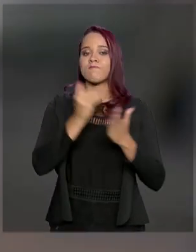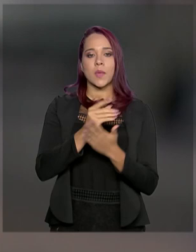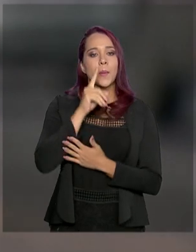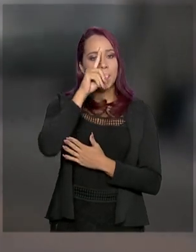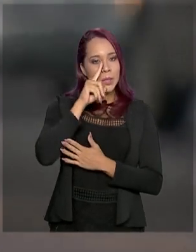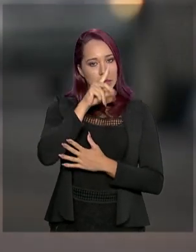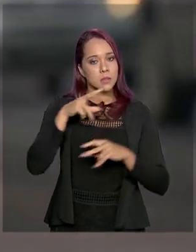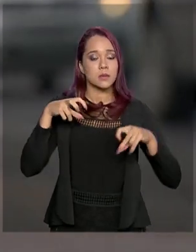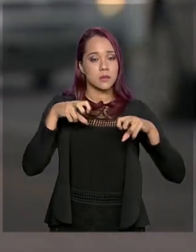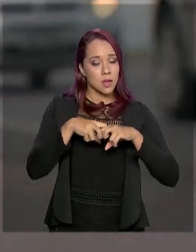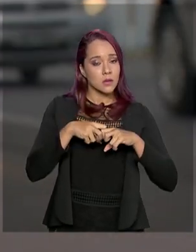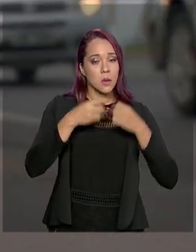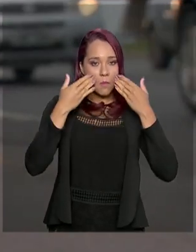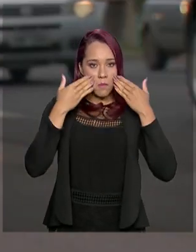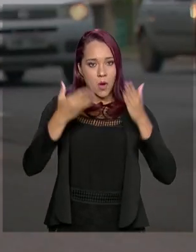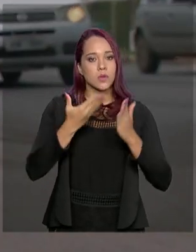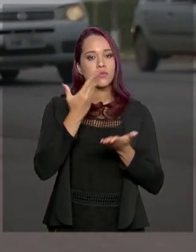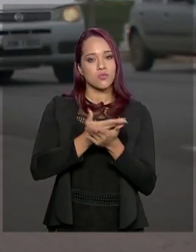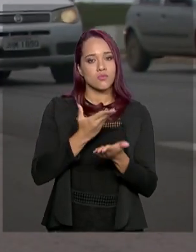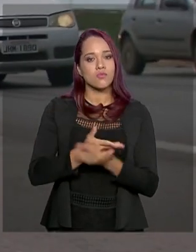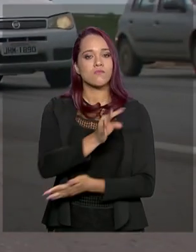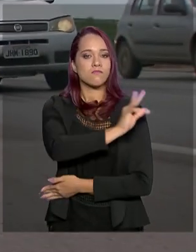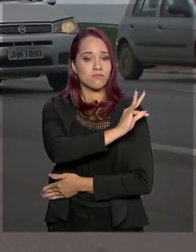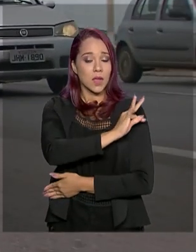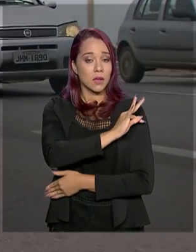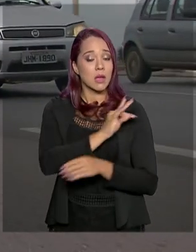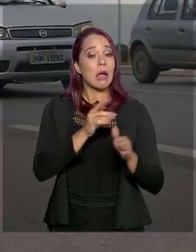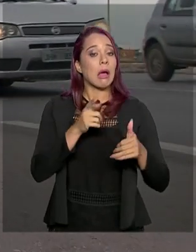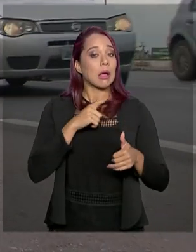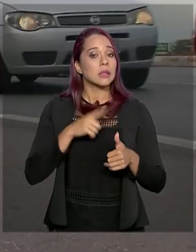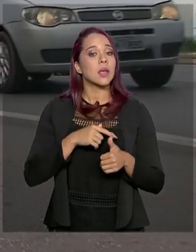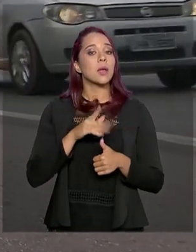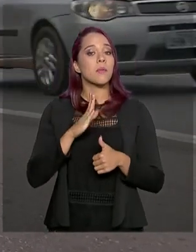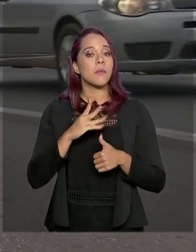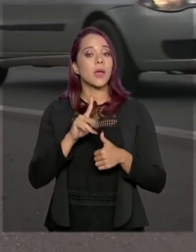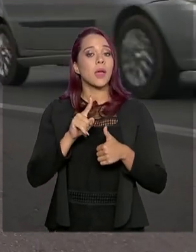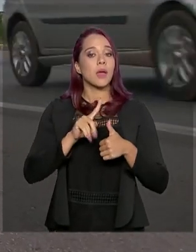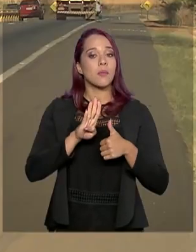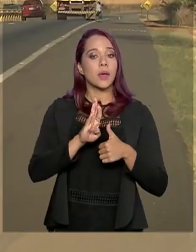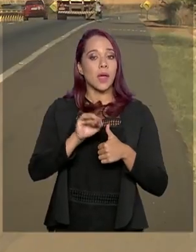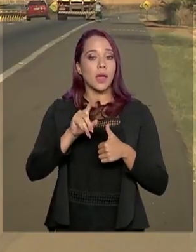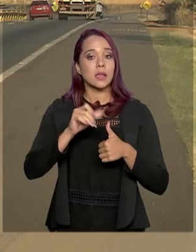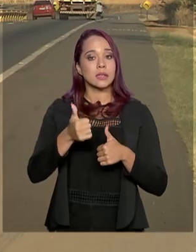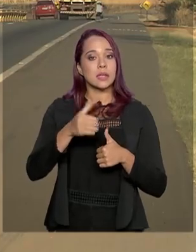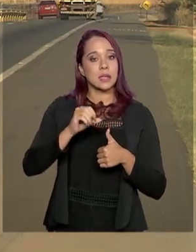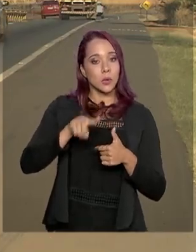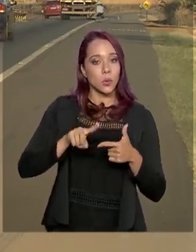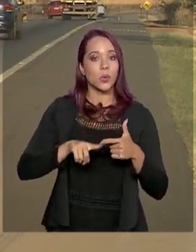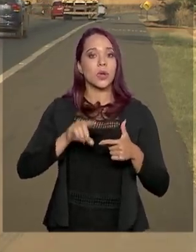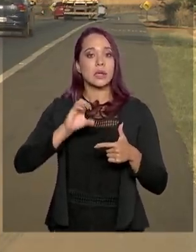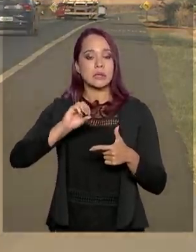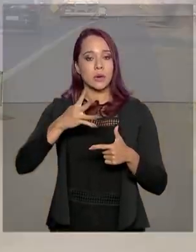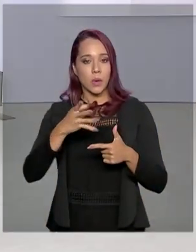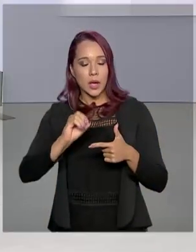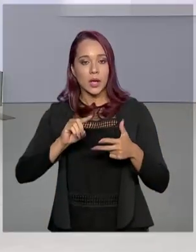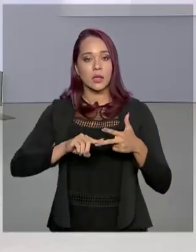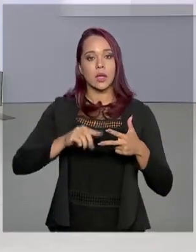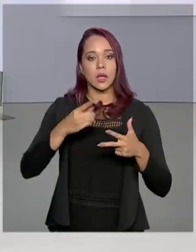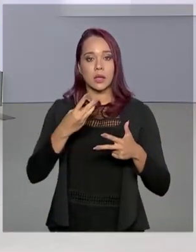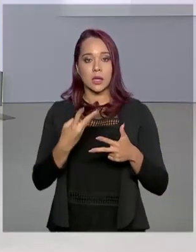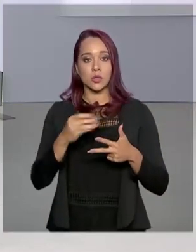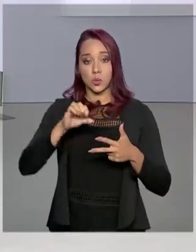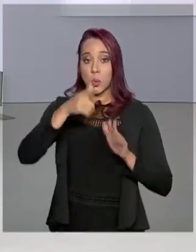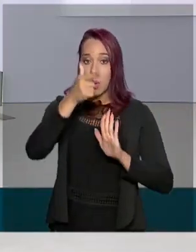acidentes, segundo estudos técnicos. Entre eles, partes das BR-101, 040 e 381. A lista